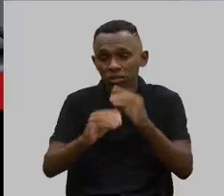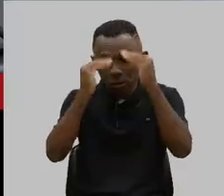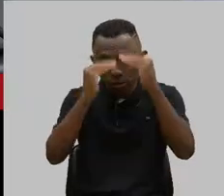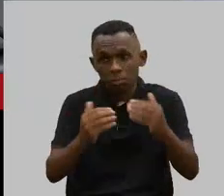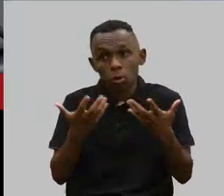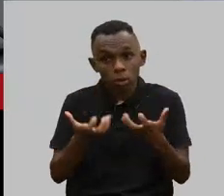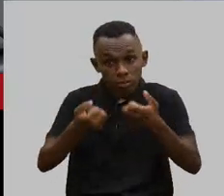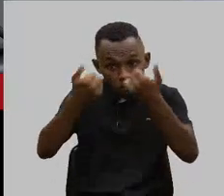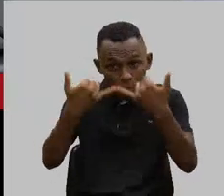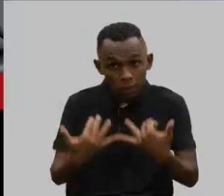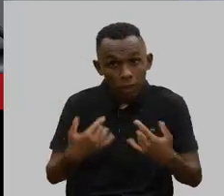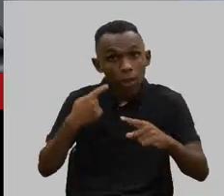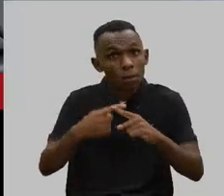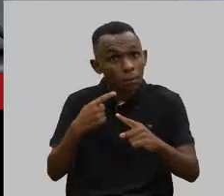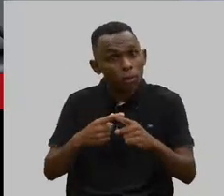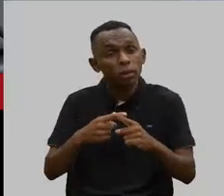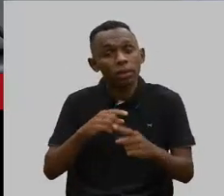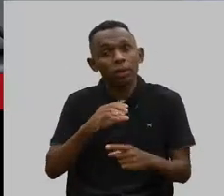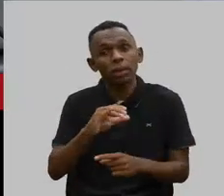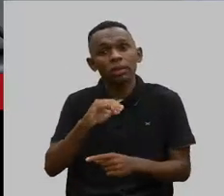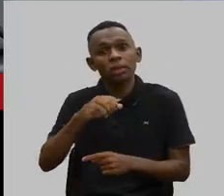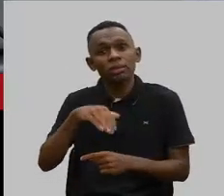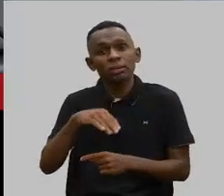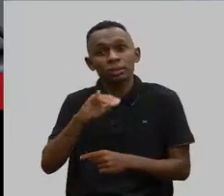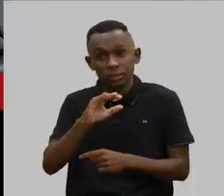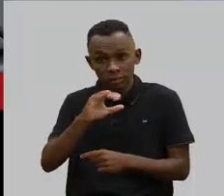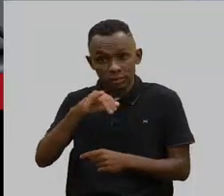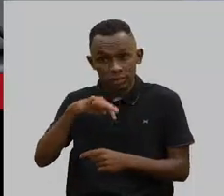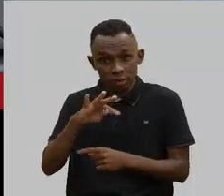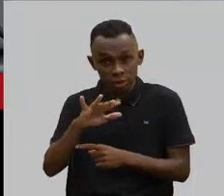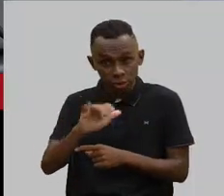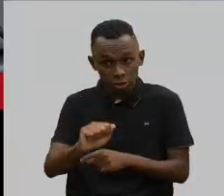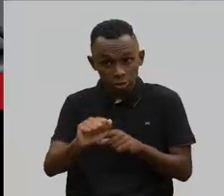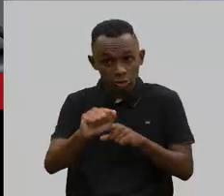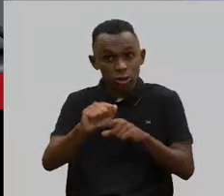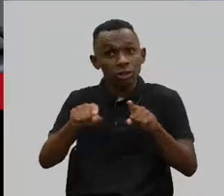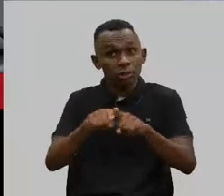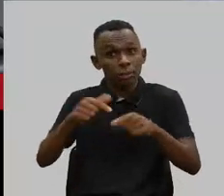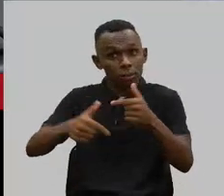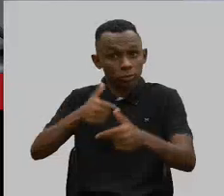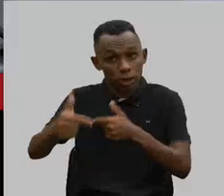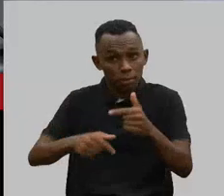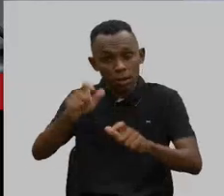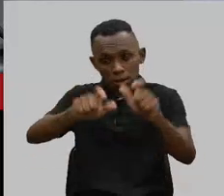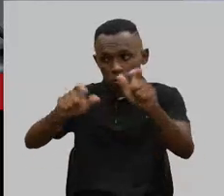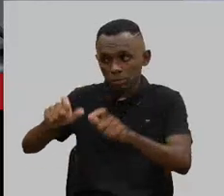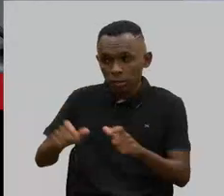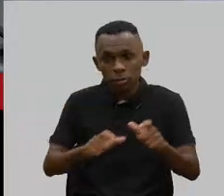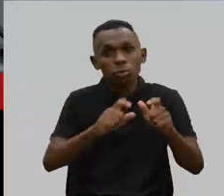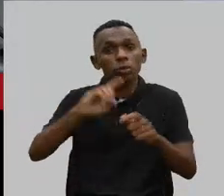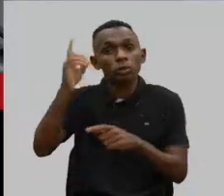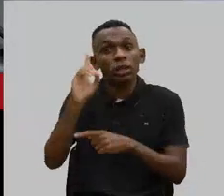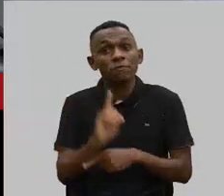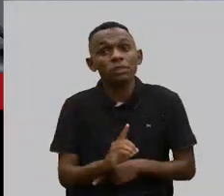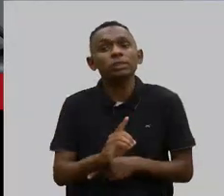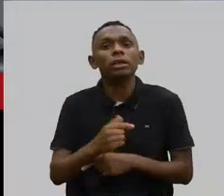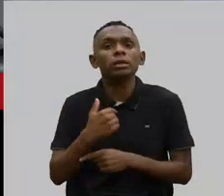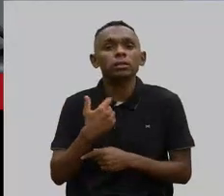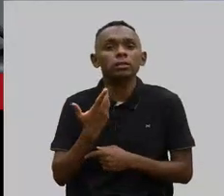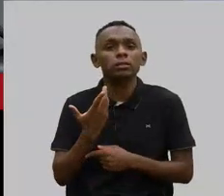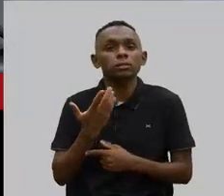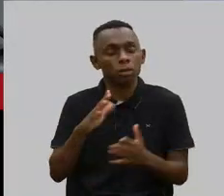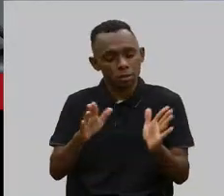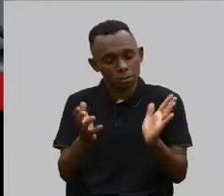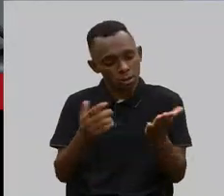falar isso porque a Cíntia, que é membro da minha comissão, ela também atua na defesa das pessoas com deficiência. Ela me trouxe e no meu